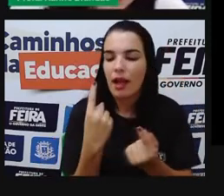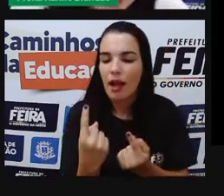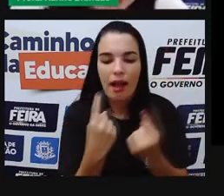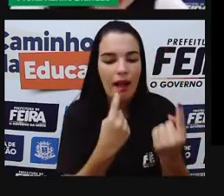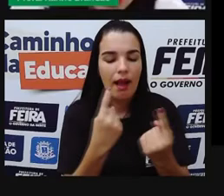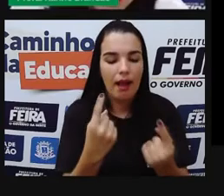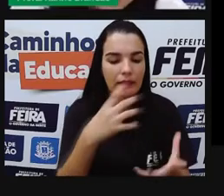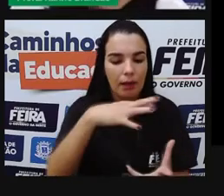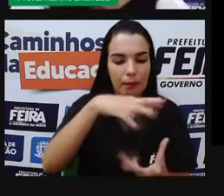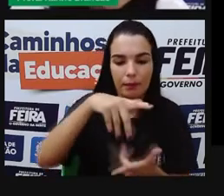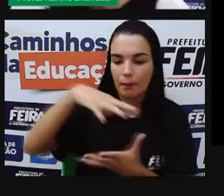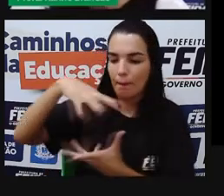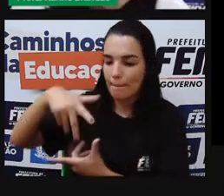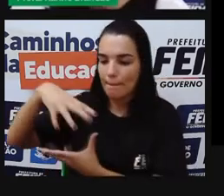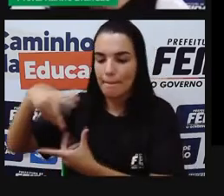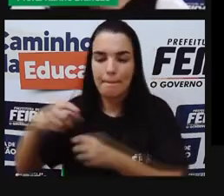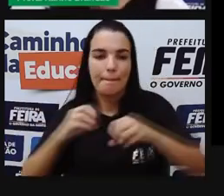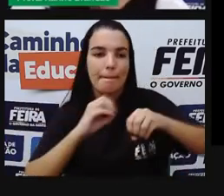Nós, aqui, ó.